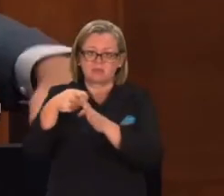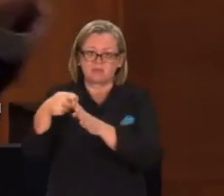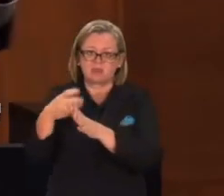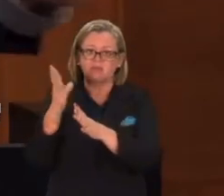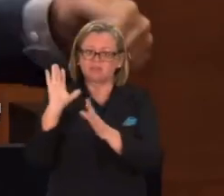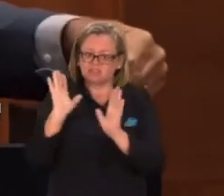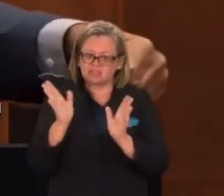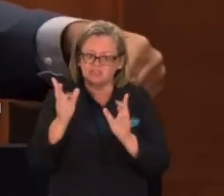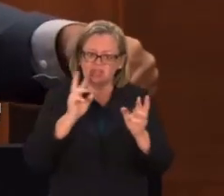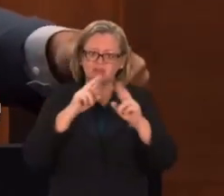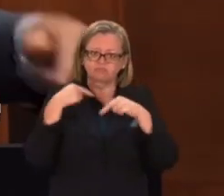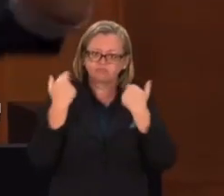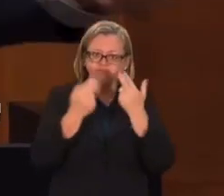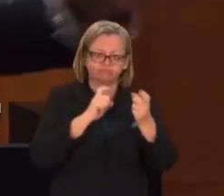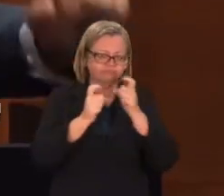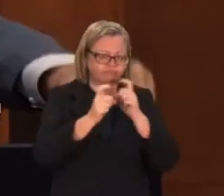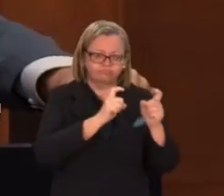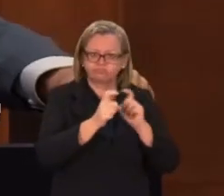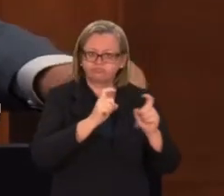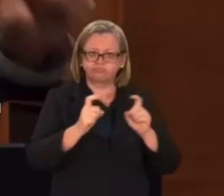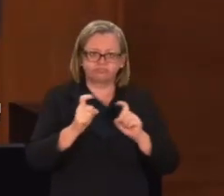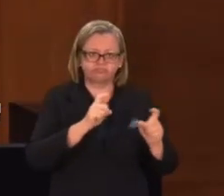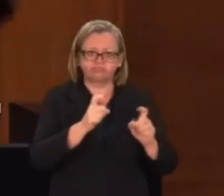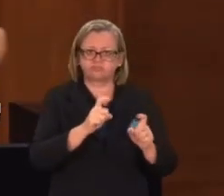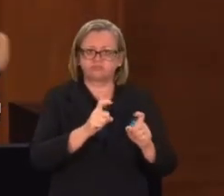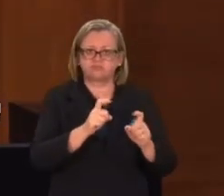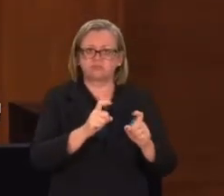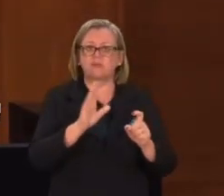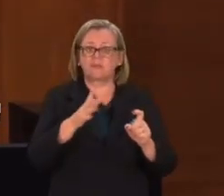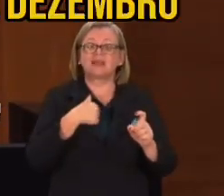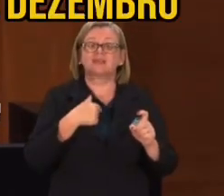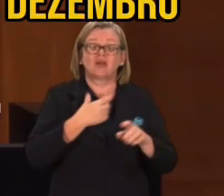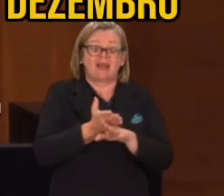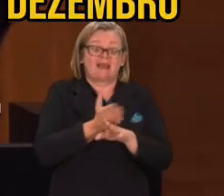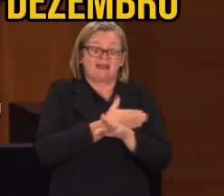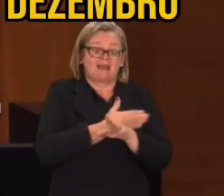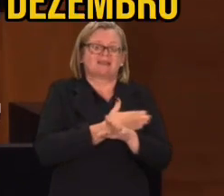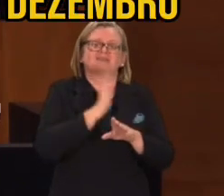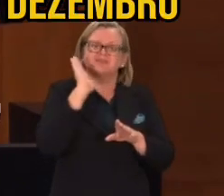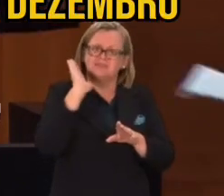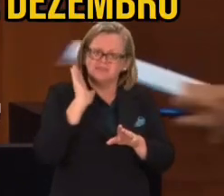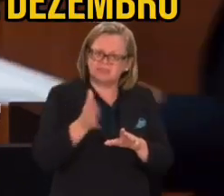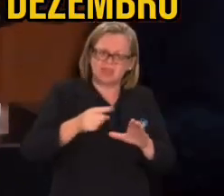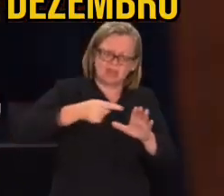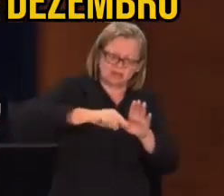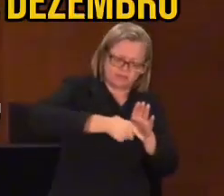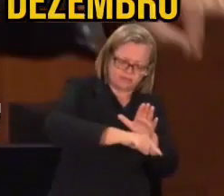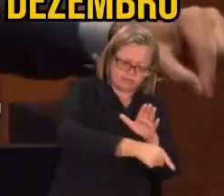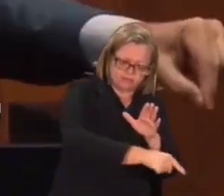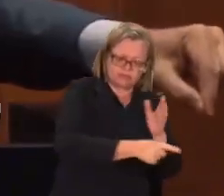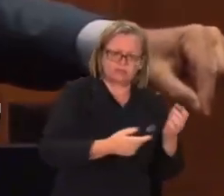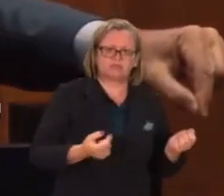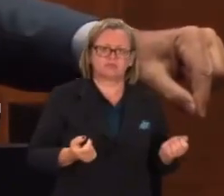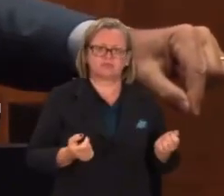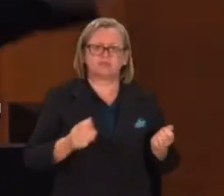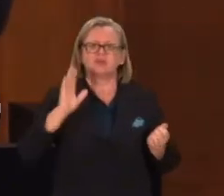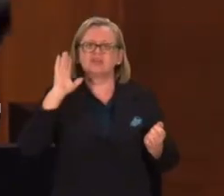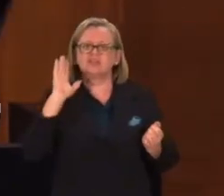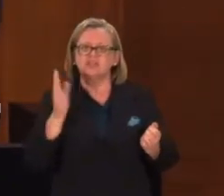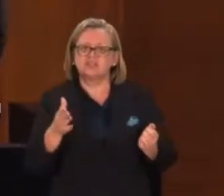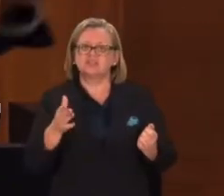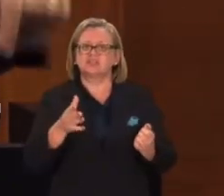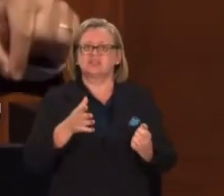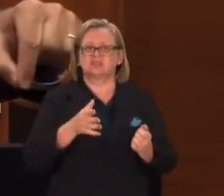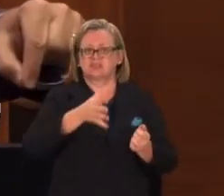Porque na hora de agir, não foi feito nada. Mas nós agimos. Essas audiências públicas eu estou fazendo desde dezembro. Vamos